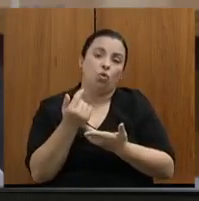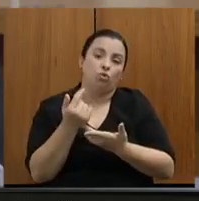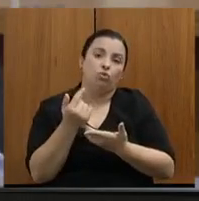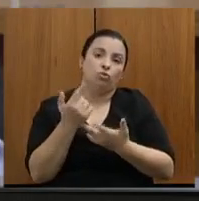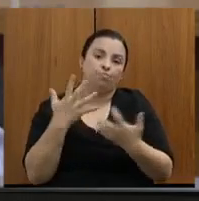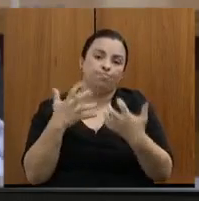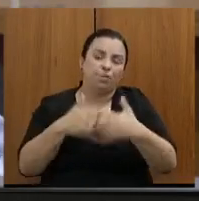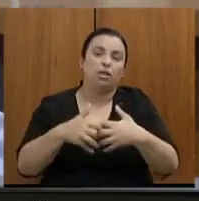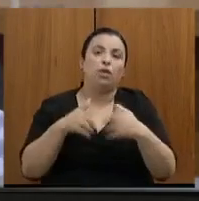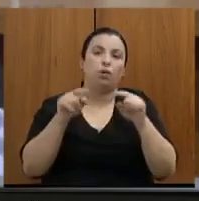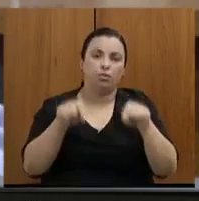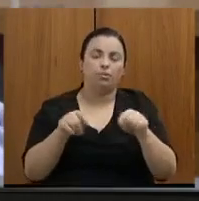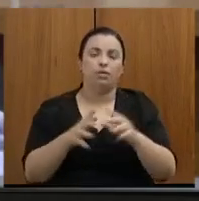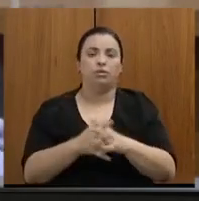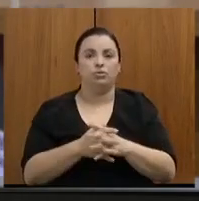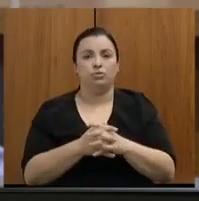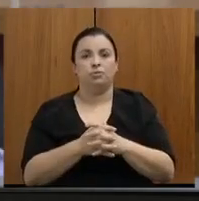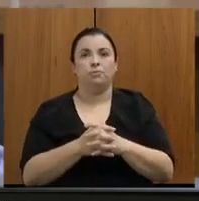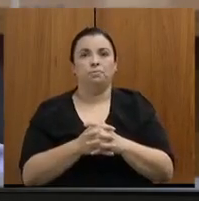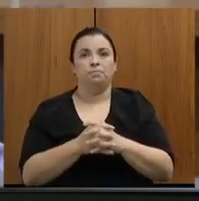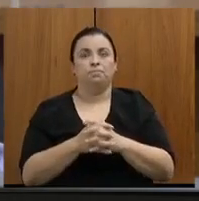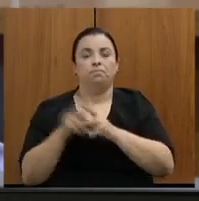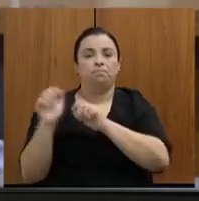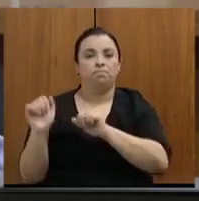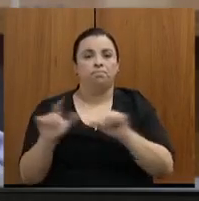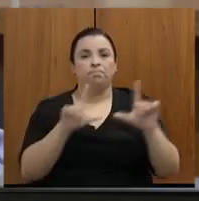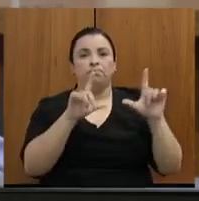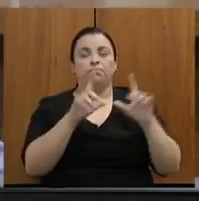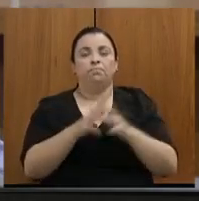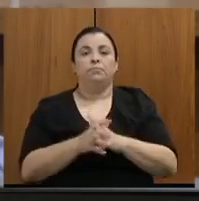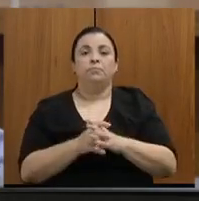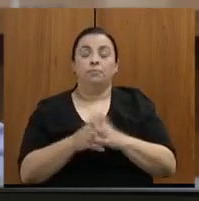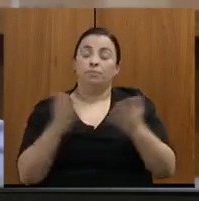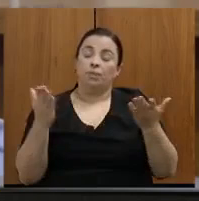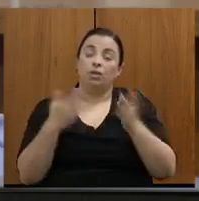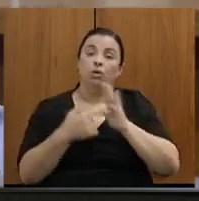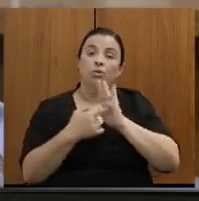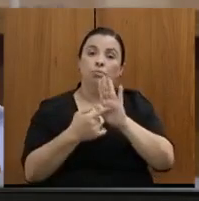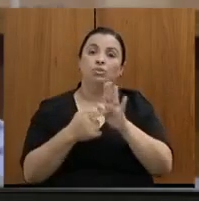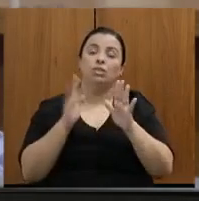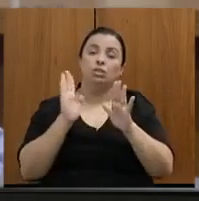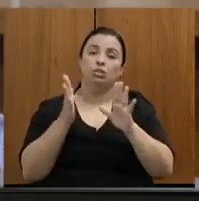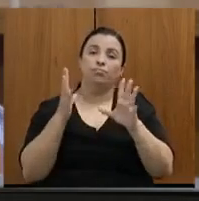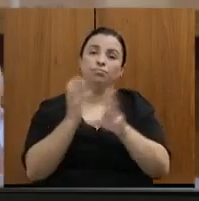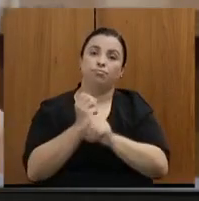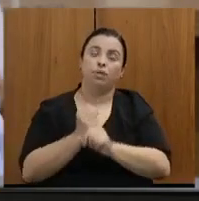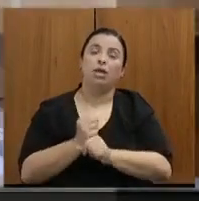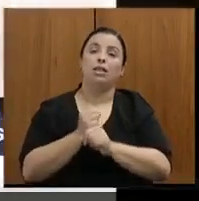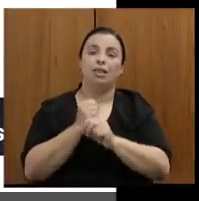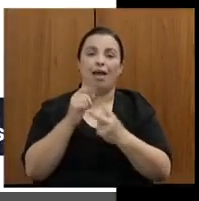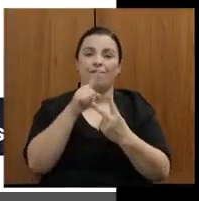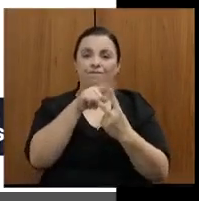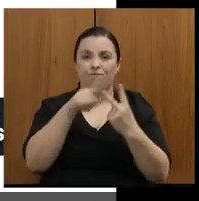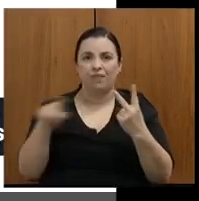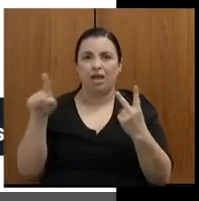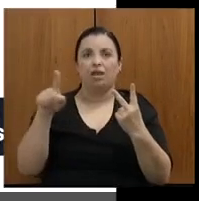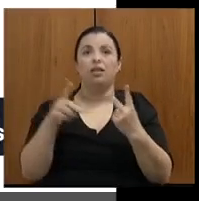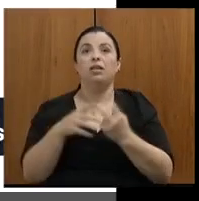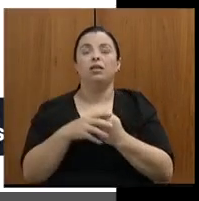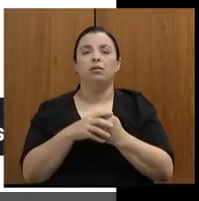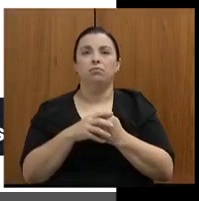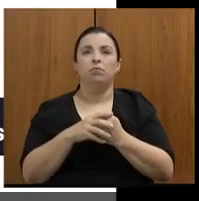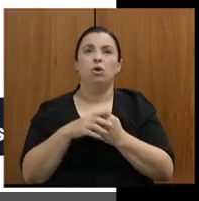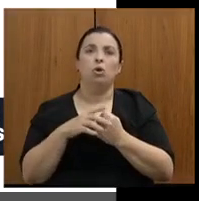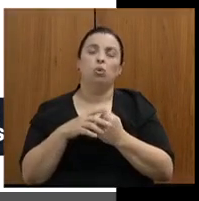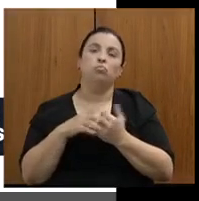seguir? Exato. Bom, aqui, trazendo já a prestação de contas com relação à Vale, o termo